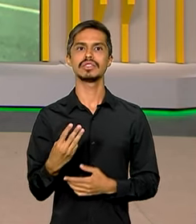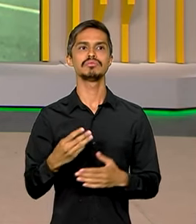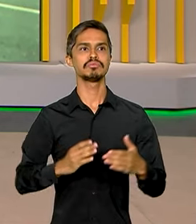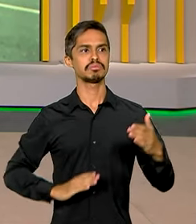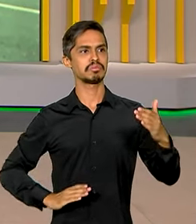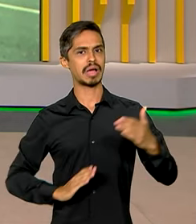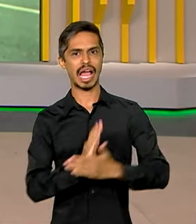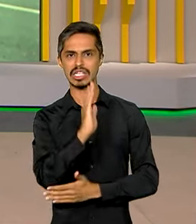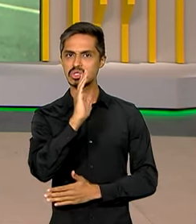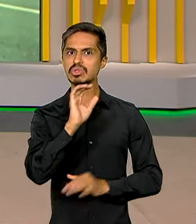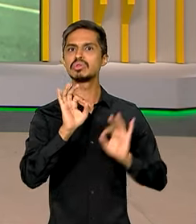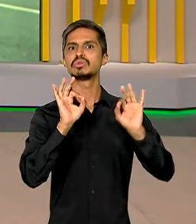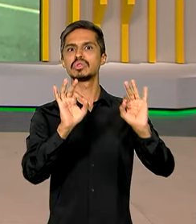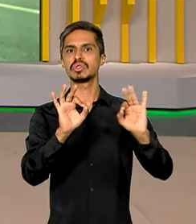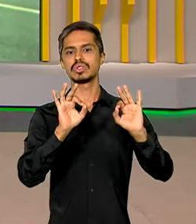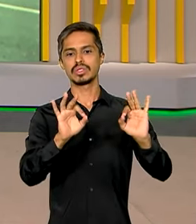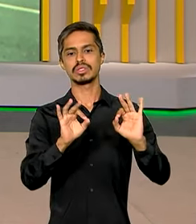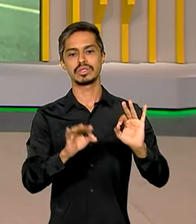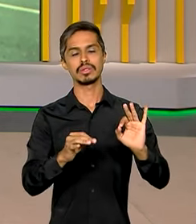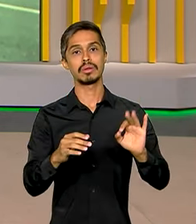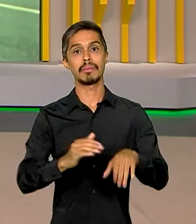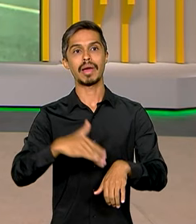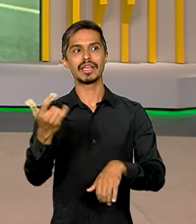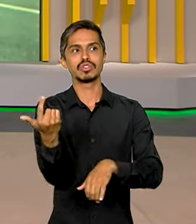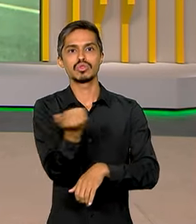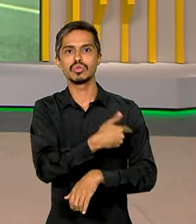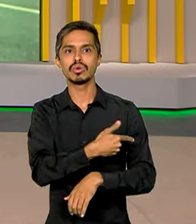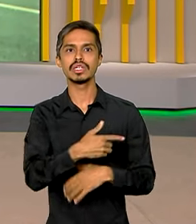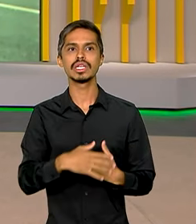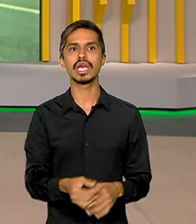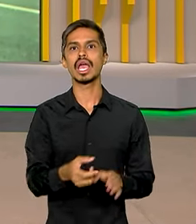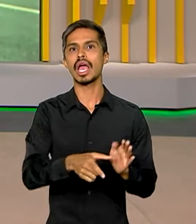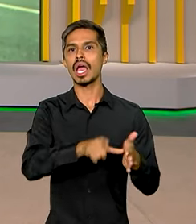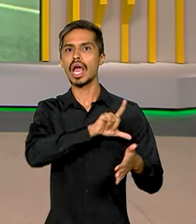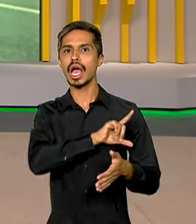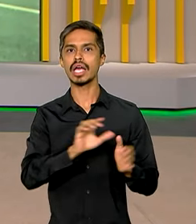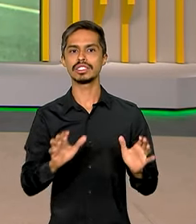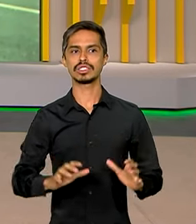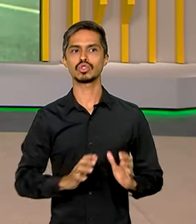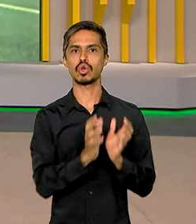o daqueles anos em que o Brasil sediou eventos internacionais, é isso mesmo?